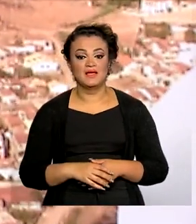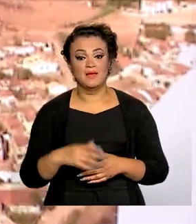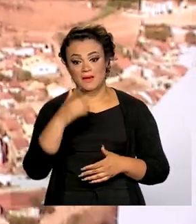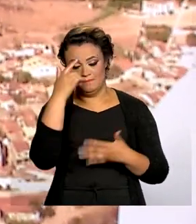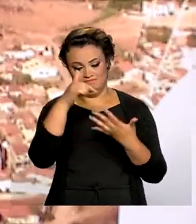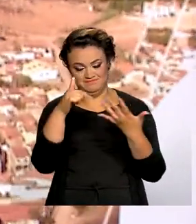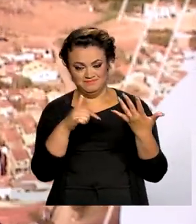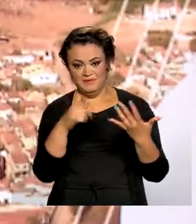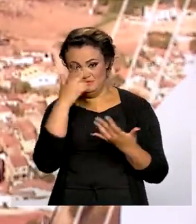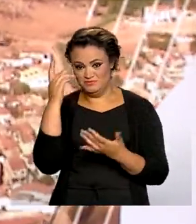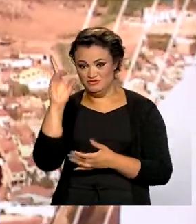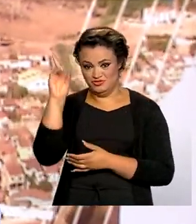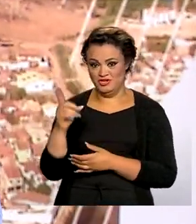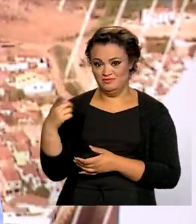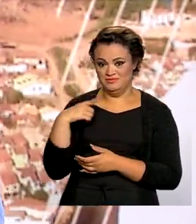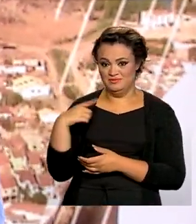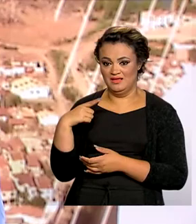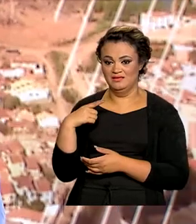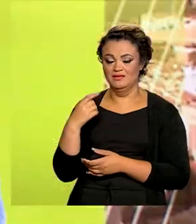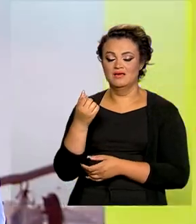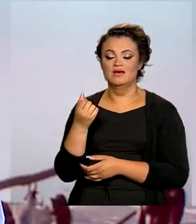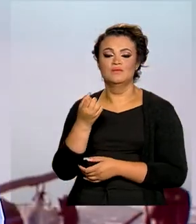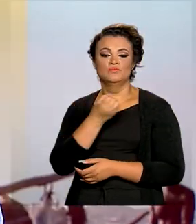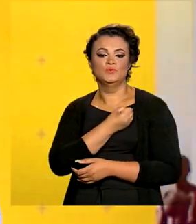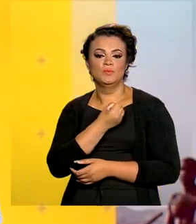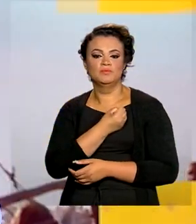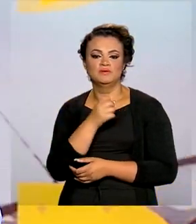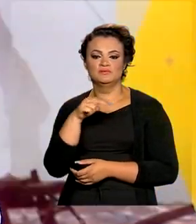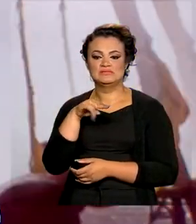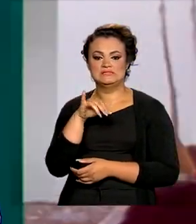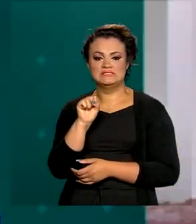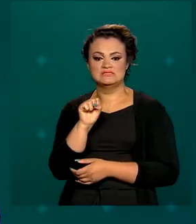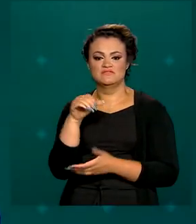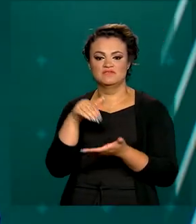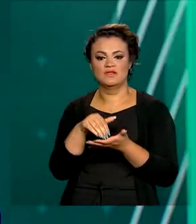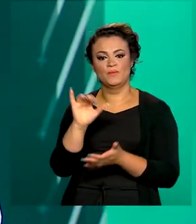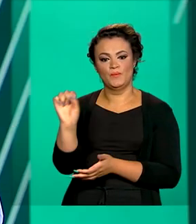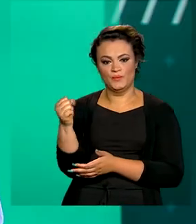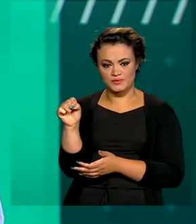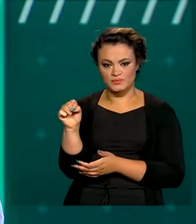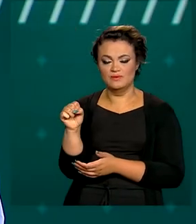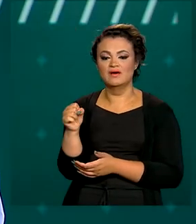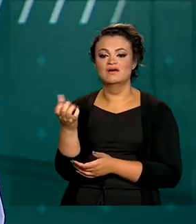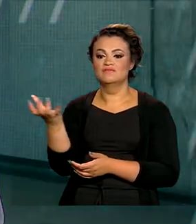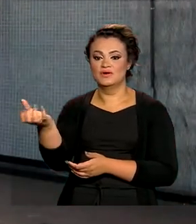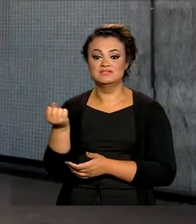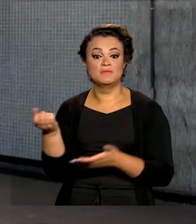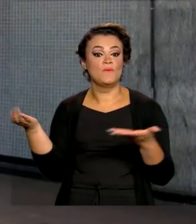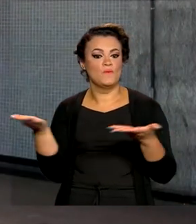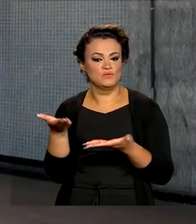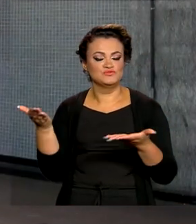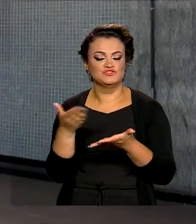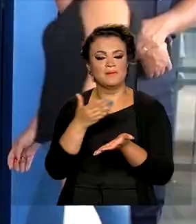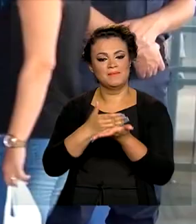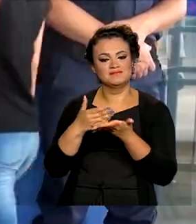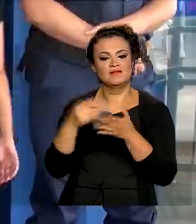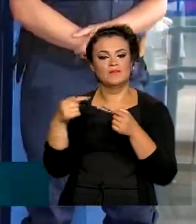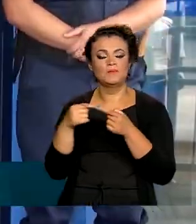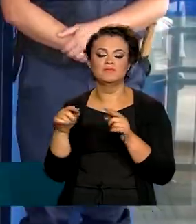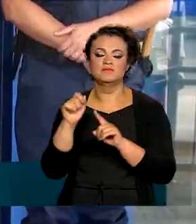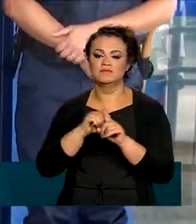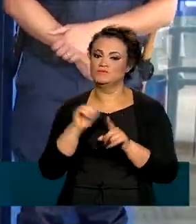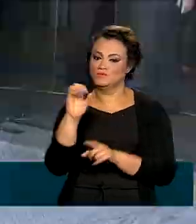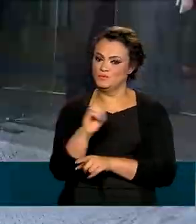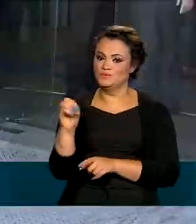Beneficiários do Auxílio Brasil com o NIS, o número de inscrição social de final 8, vão receber hoje a parcela de outubro.